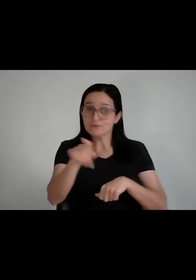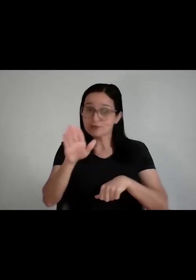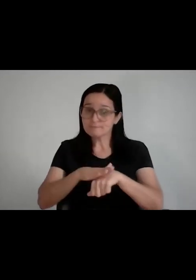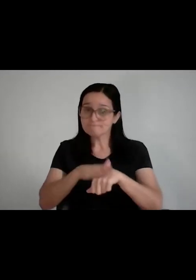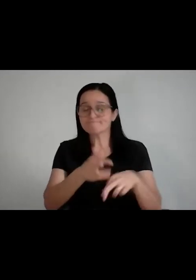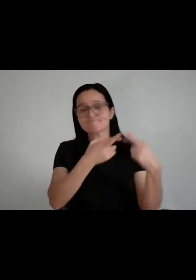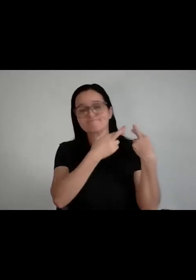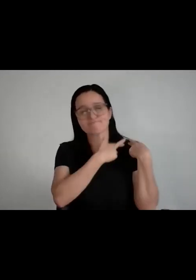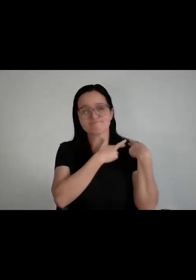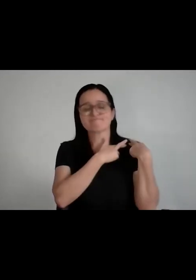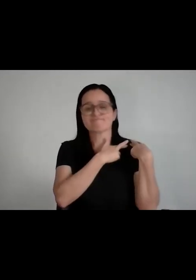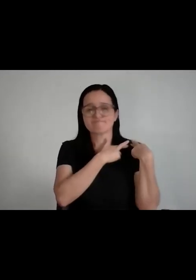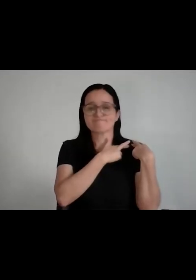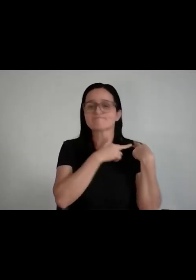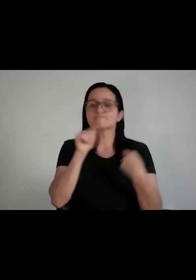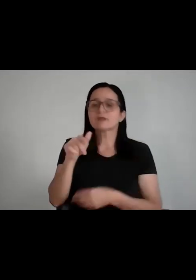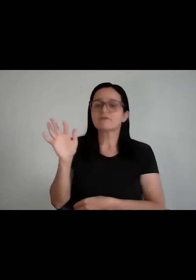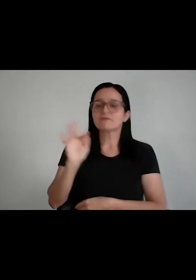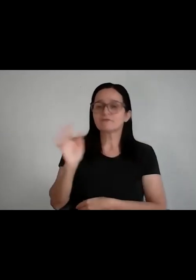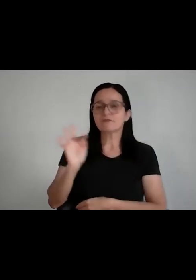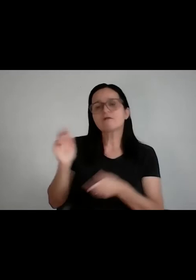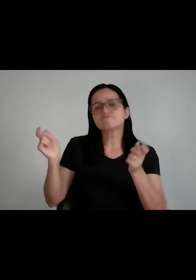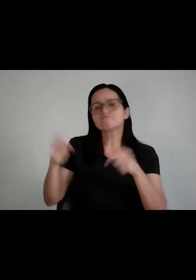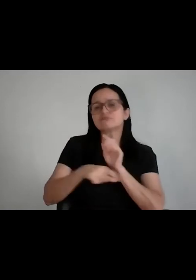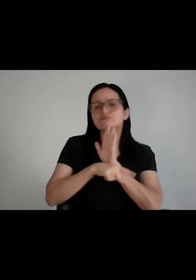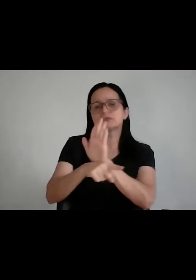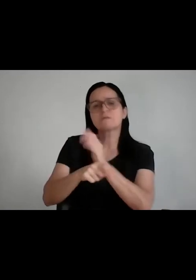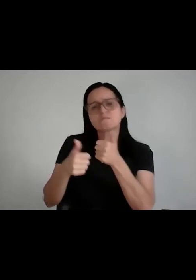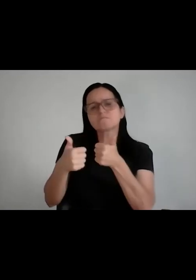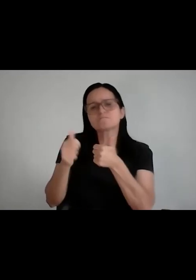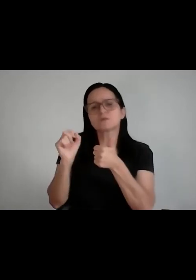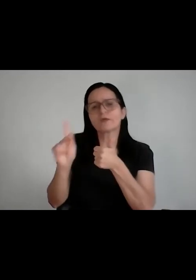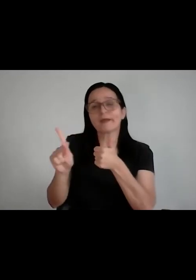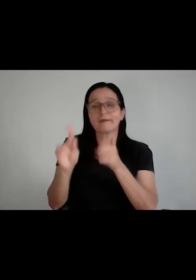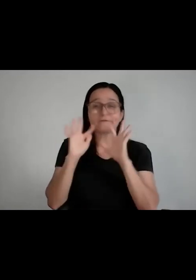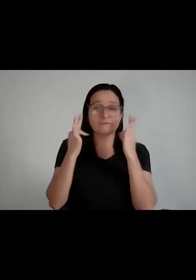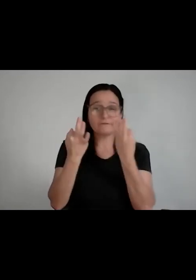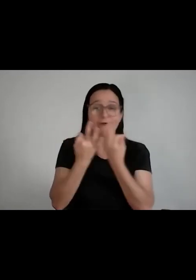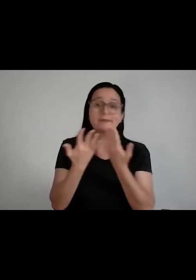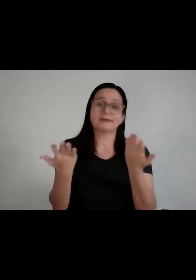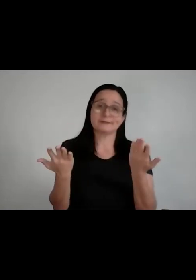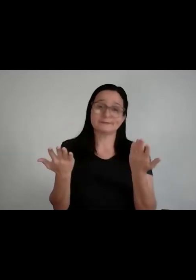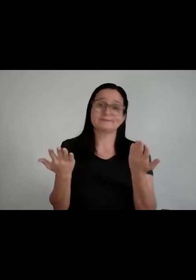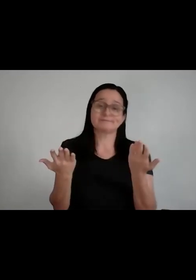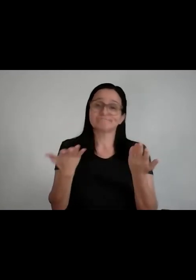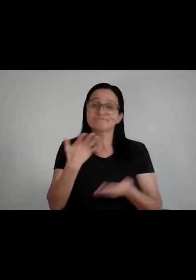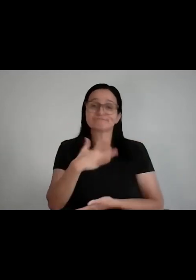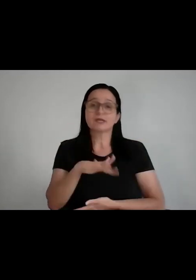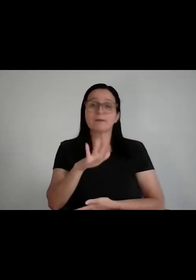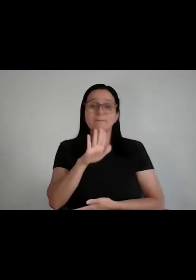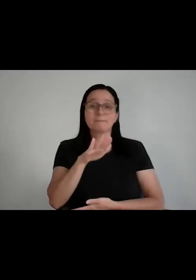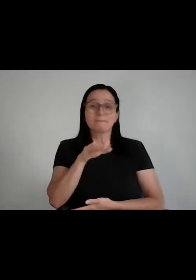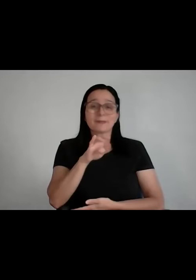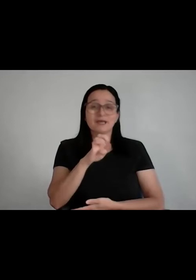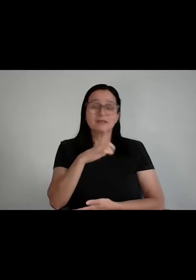ok, a faculdade poderia fazer mais? Talvez sim. A sua família, puta, velho, porra, tua mãe lá, muitos aqui de classe